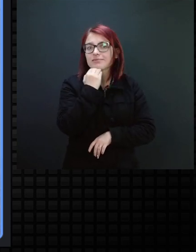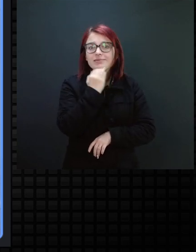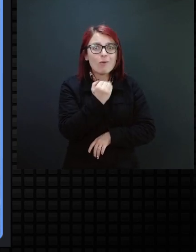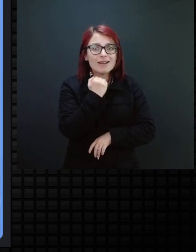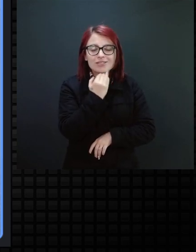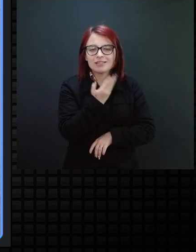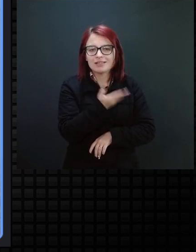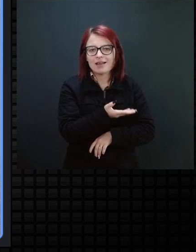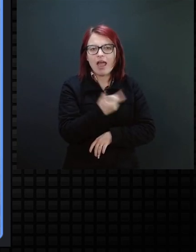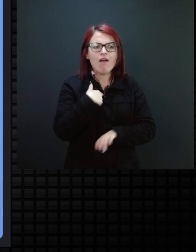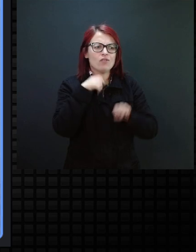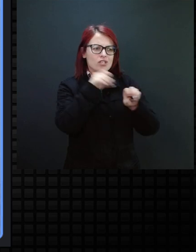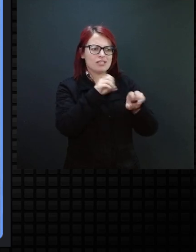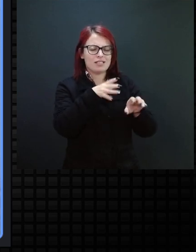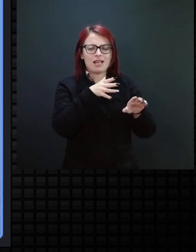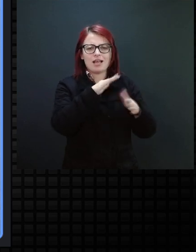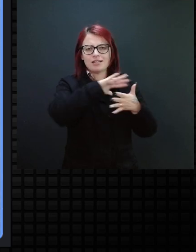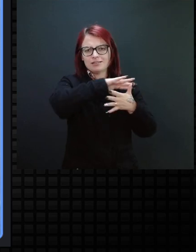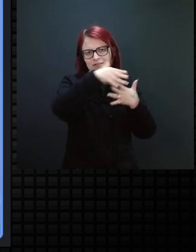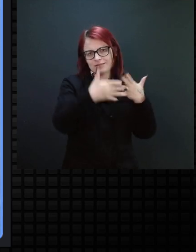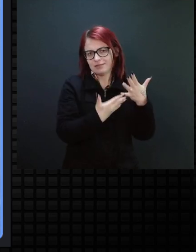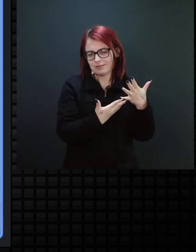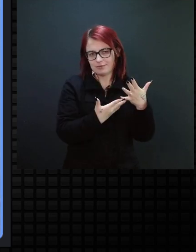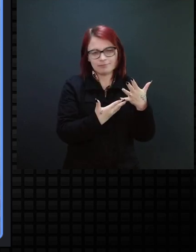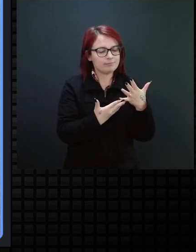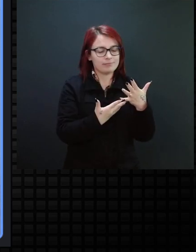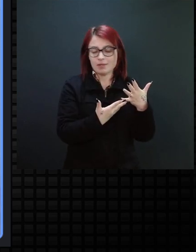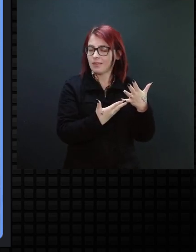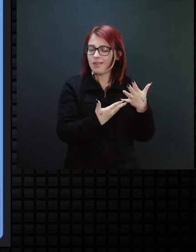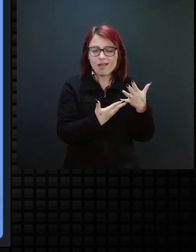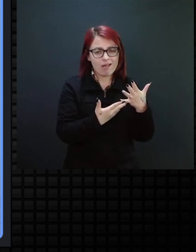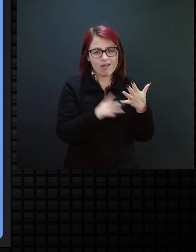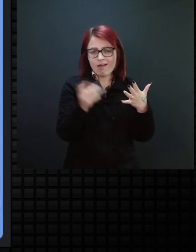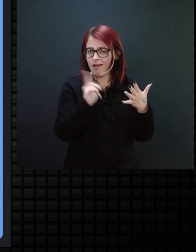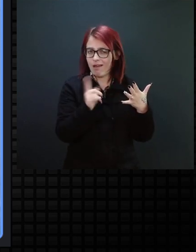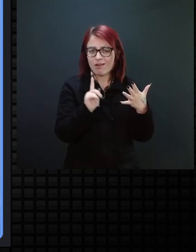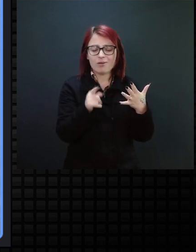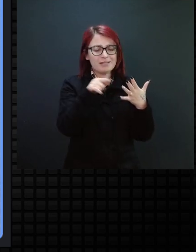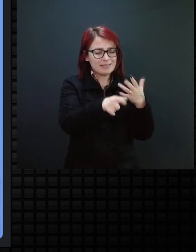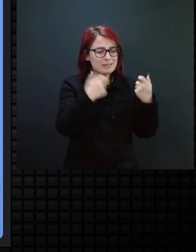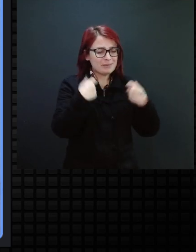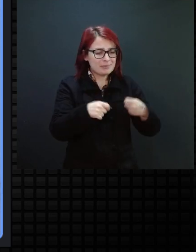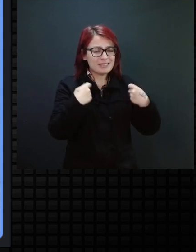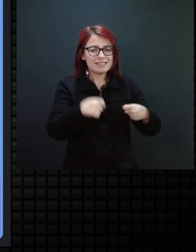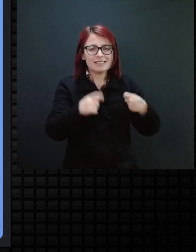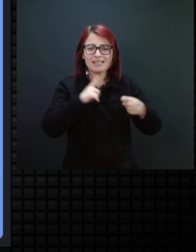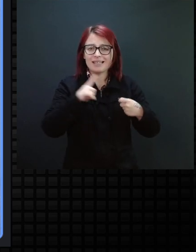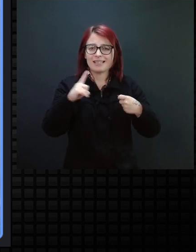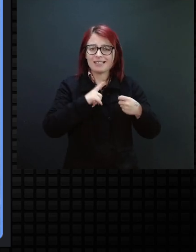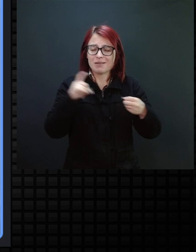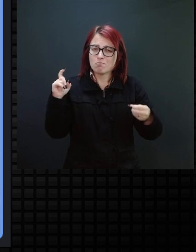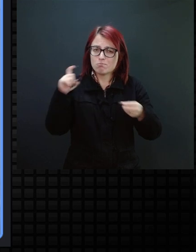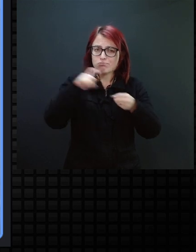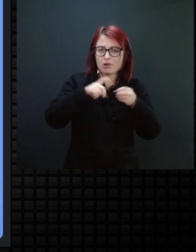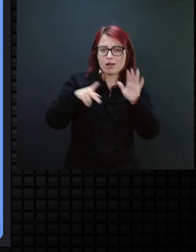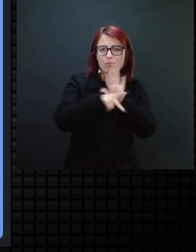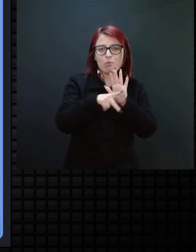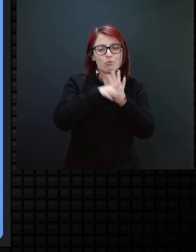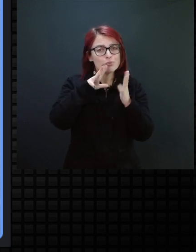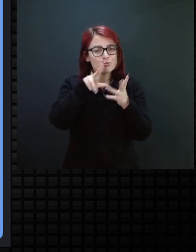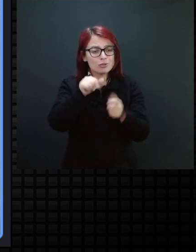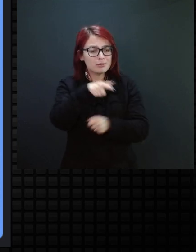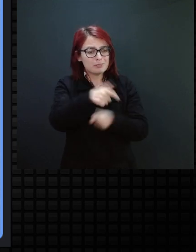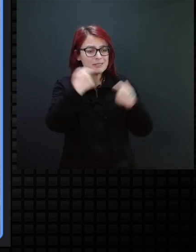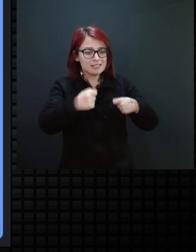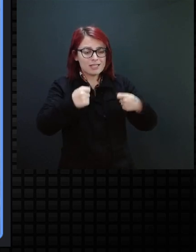vou ensinar a língua de sinais. Não. Ela precisa se conectar com o mundo, começar a compreender. Então, o objeto